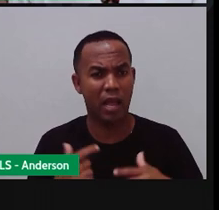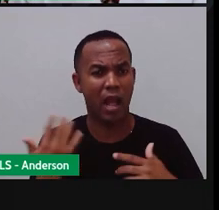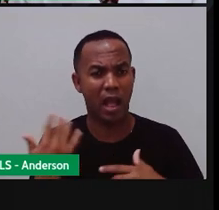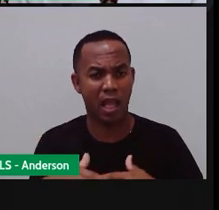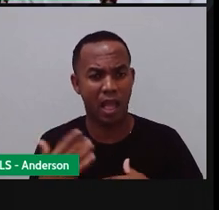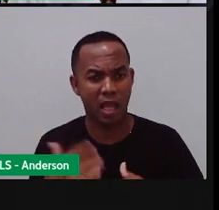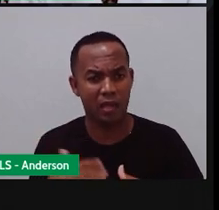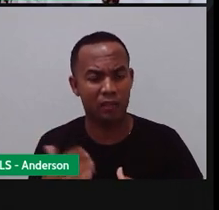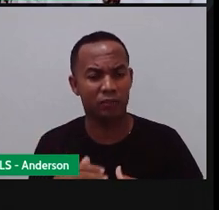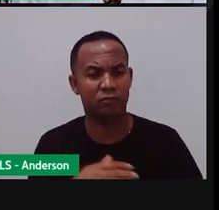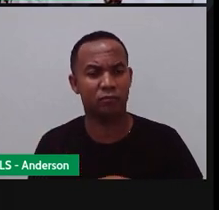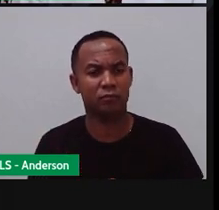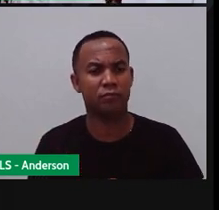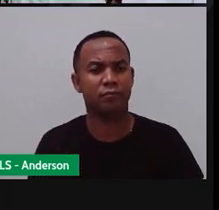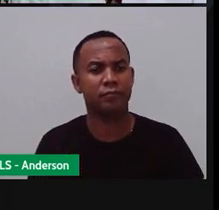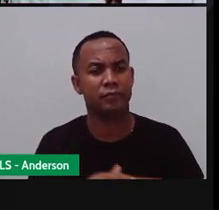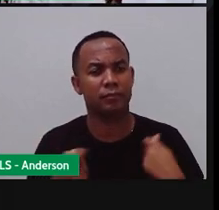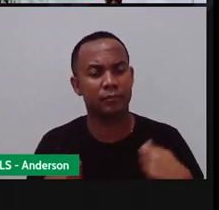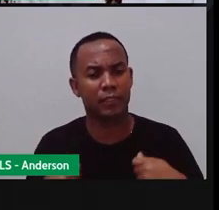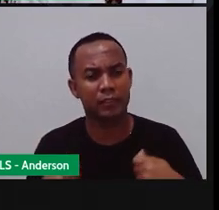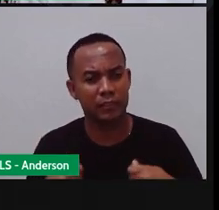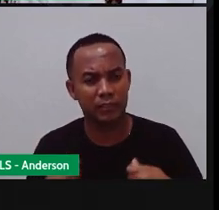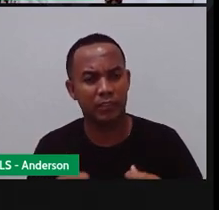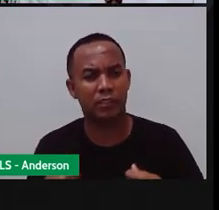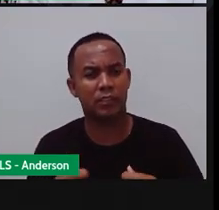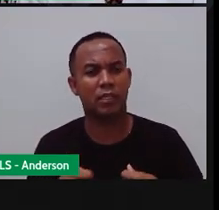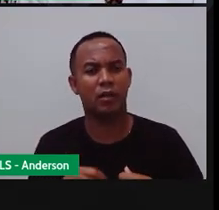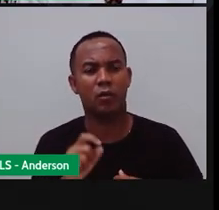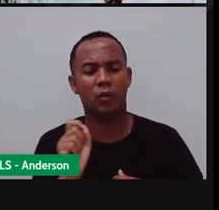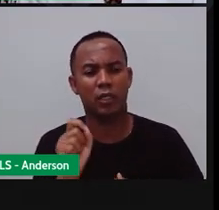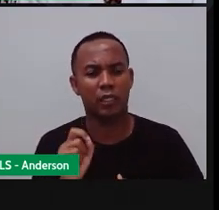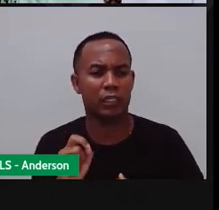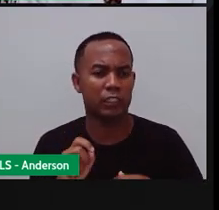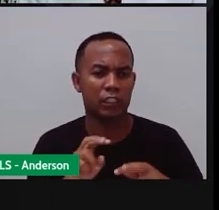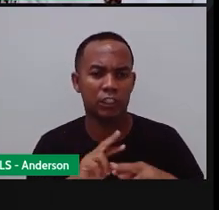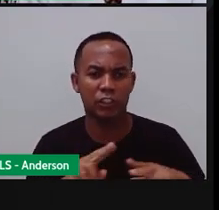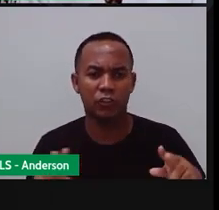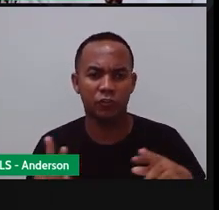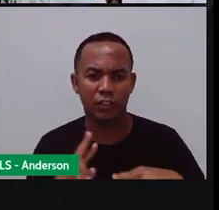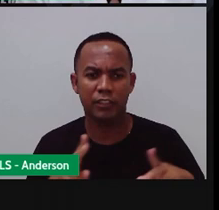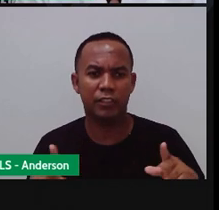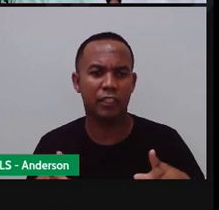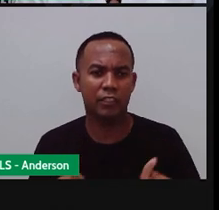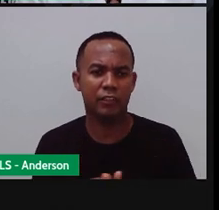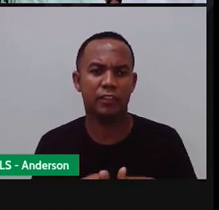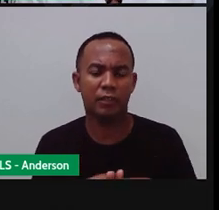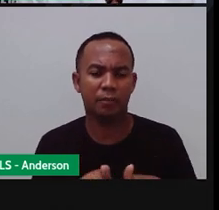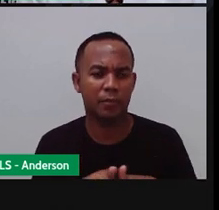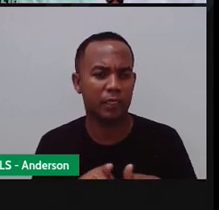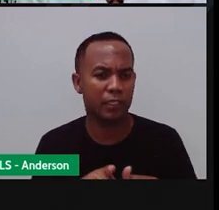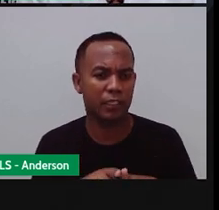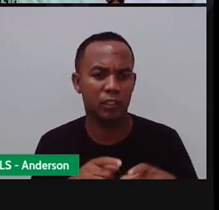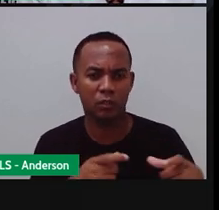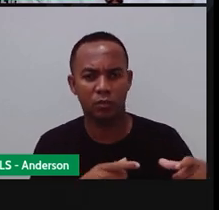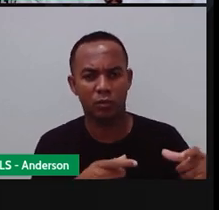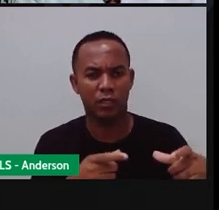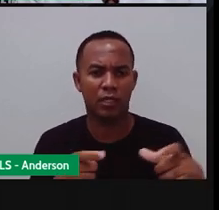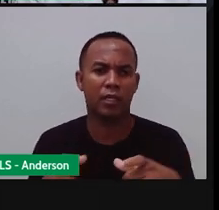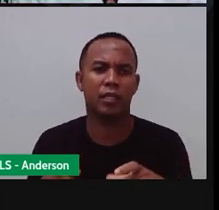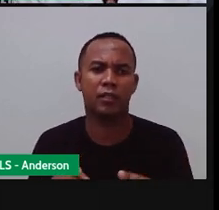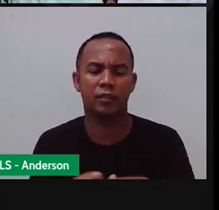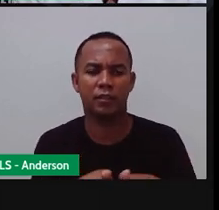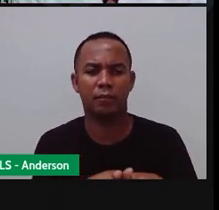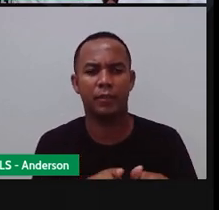dependem o que do clima além disso determinam os tipos de vegetação e clima de todas as regiões da terra